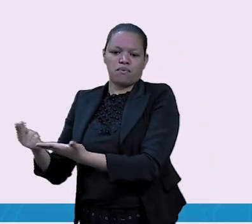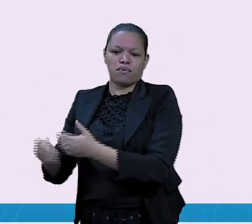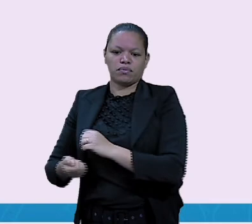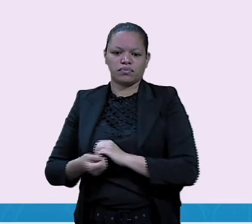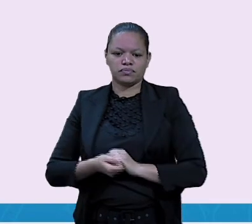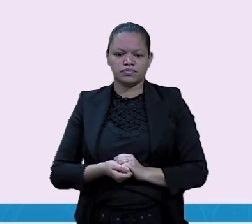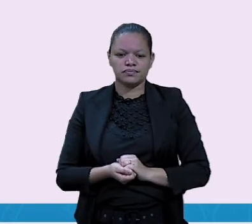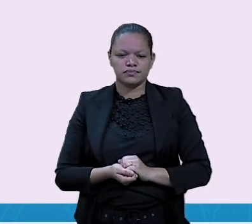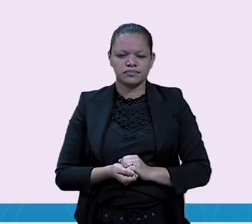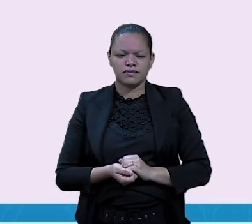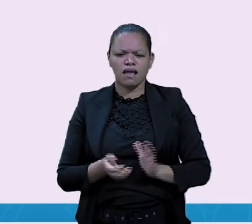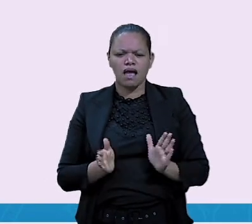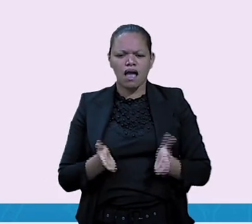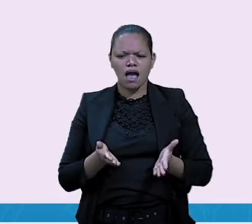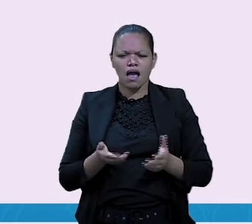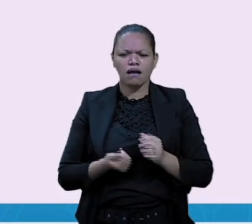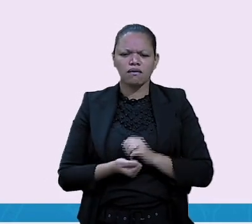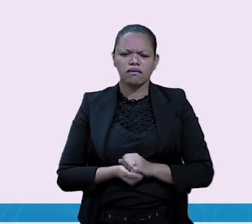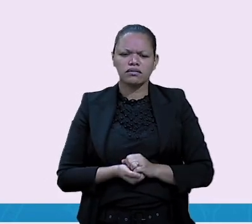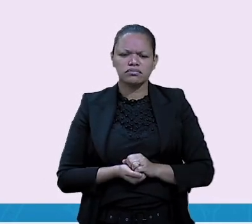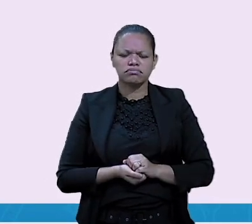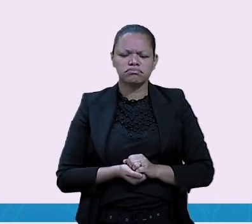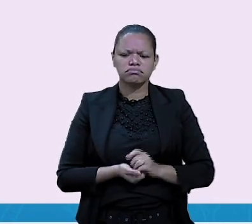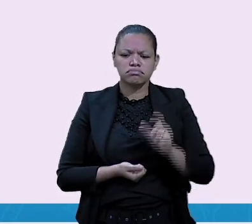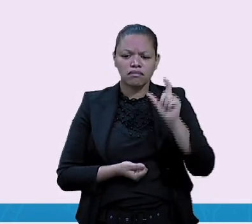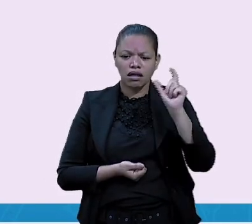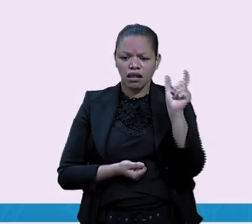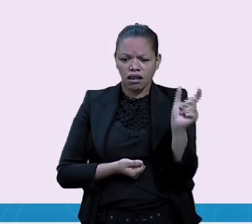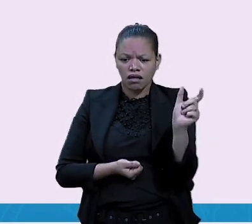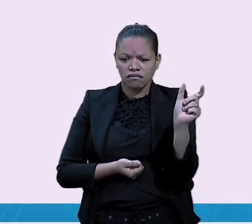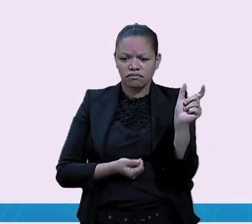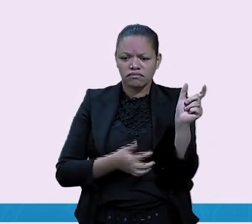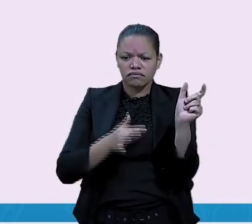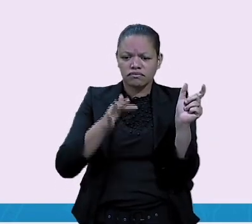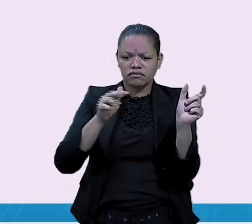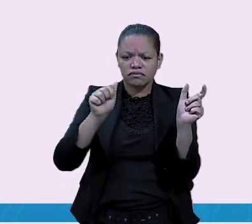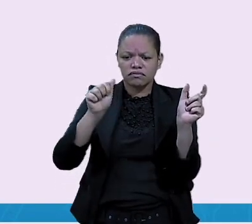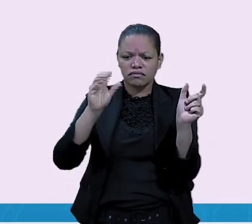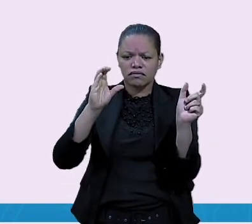faquinha, que é uma faca pequena. E o aumentativo,